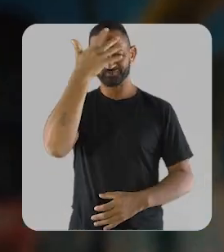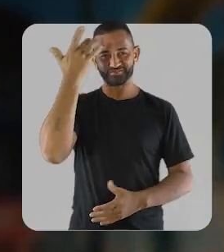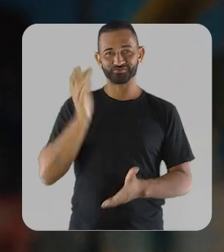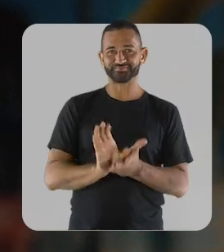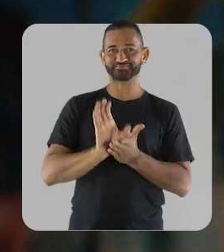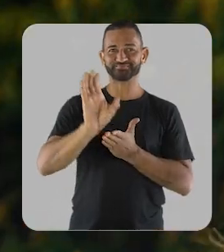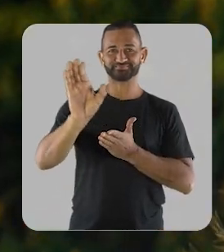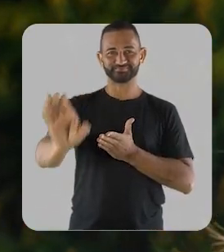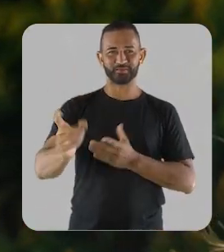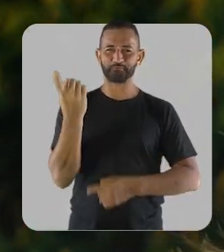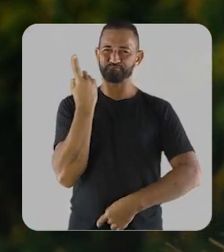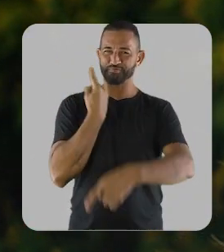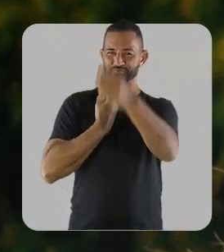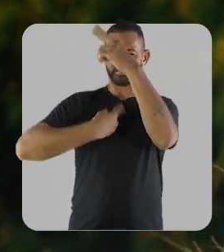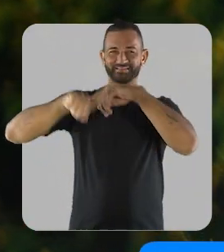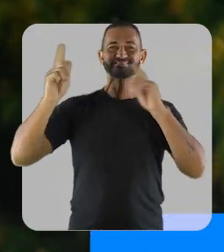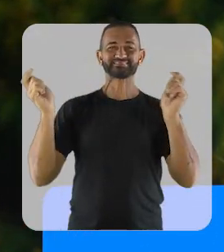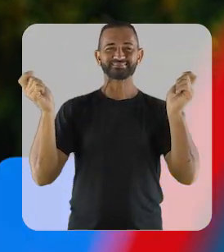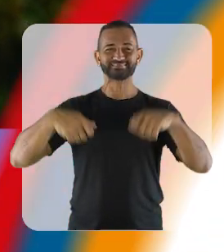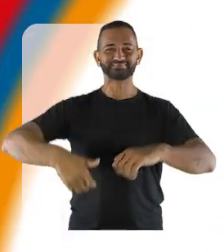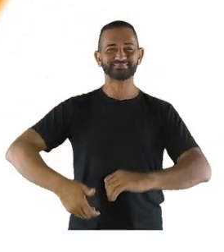quer investir e crescer.